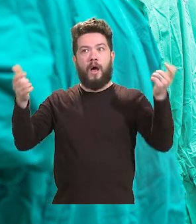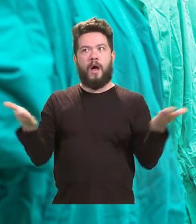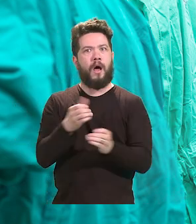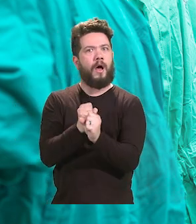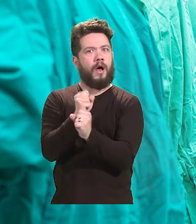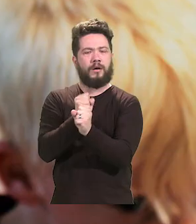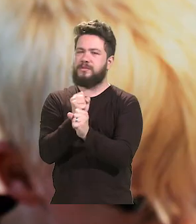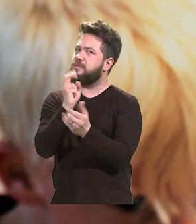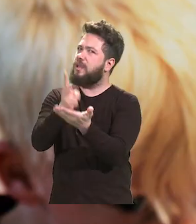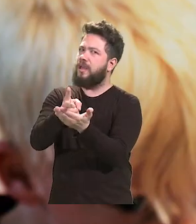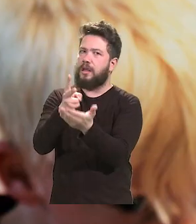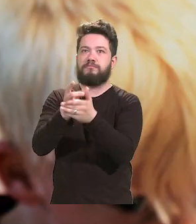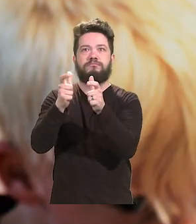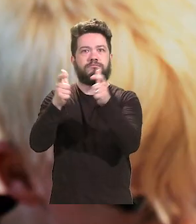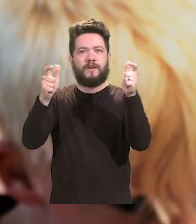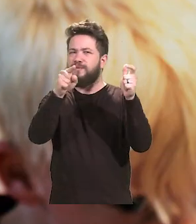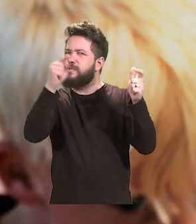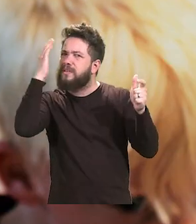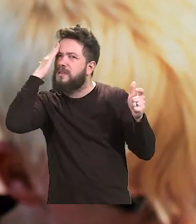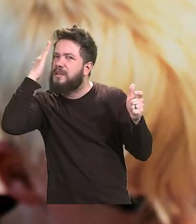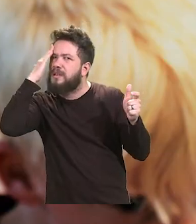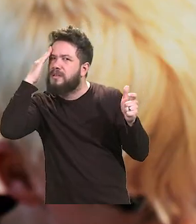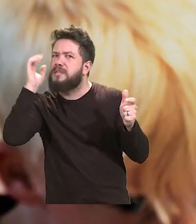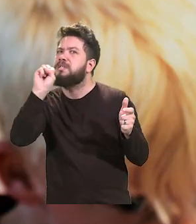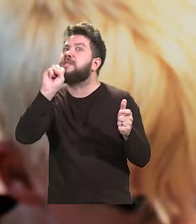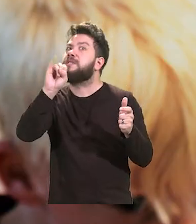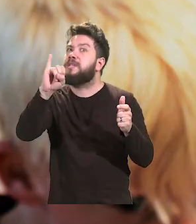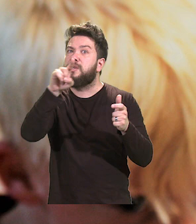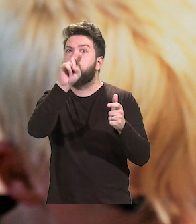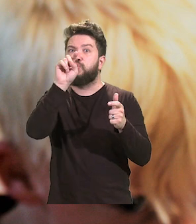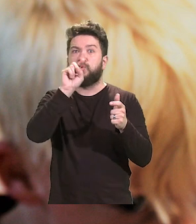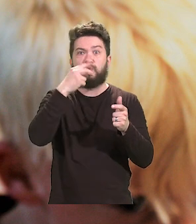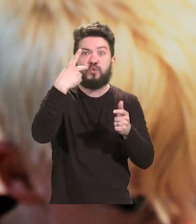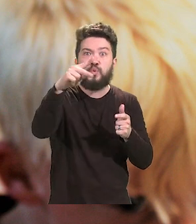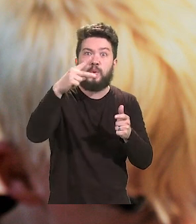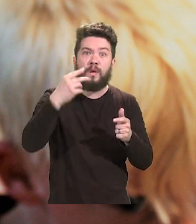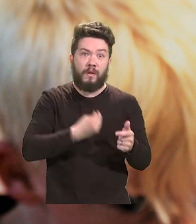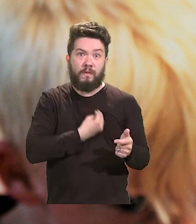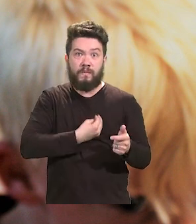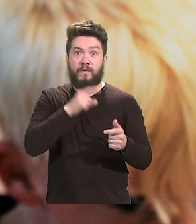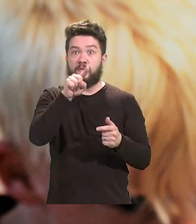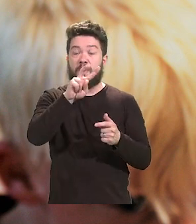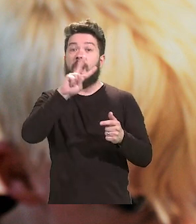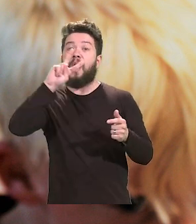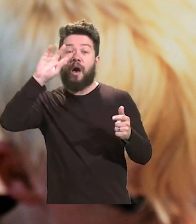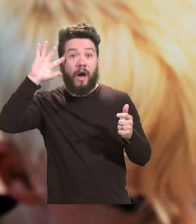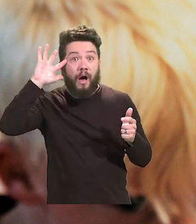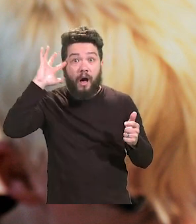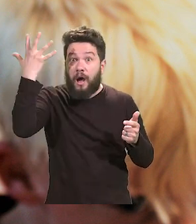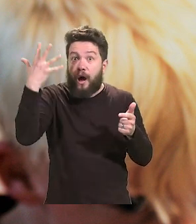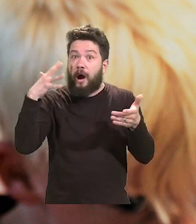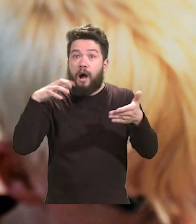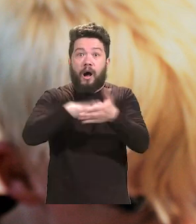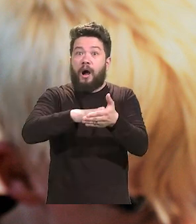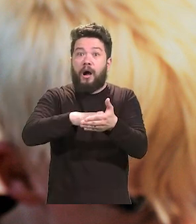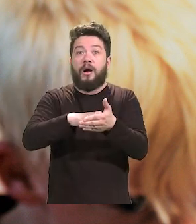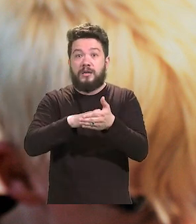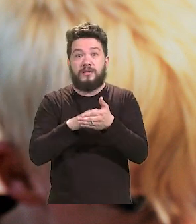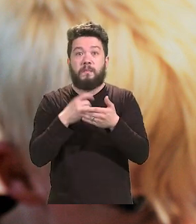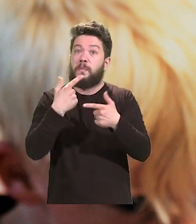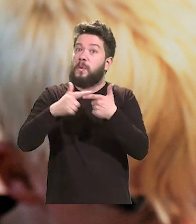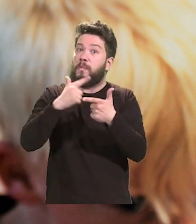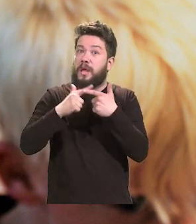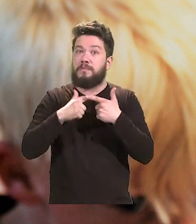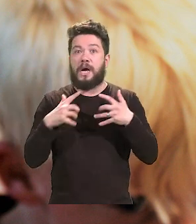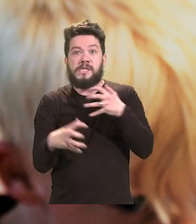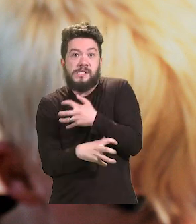mais difícil, com significativas dificuldades, até mesmo para tarefas simples como ir ao banheiro, escovar os